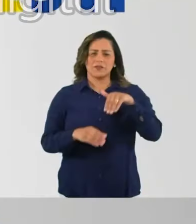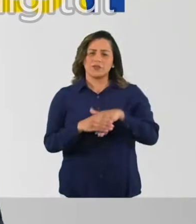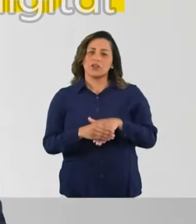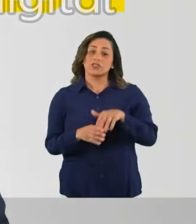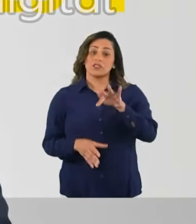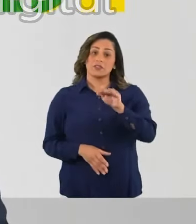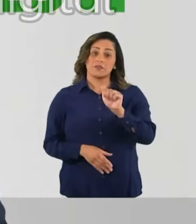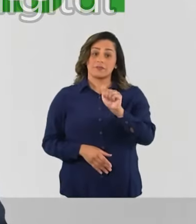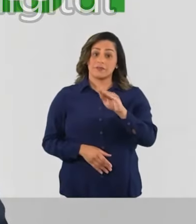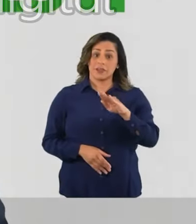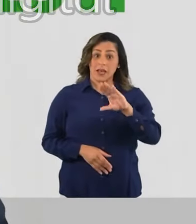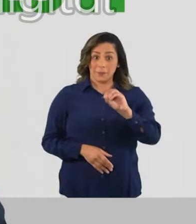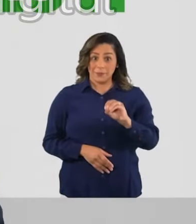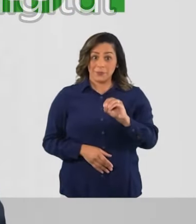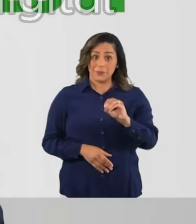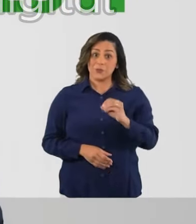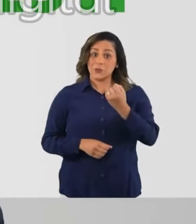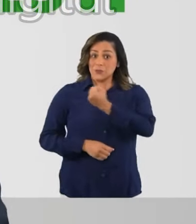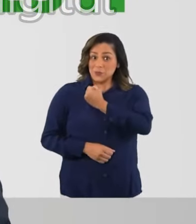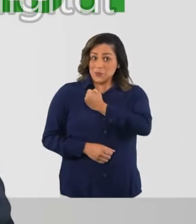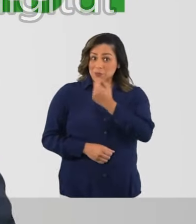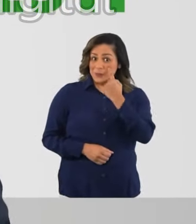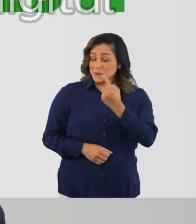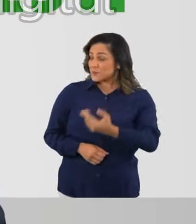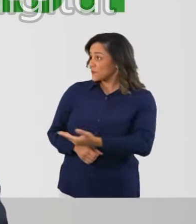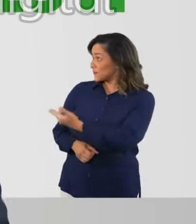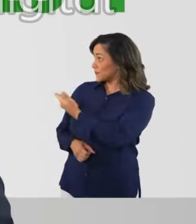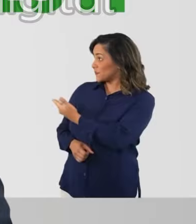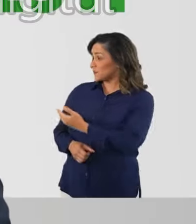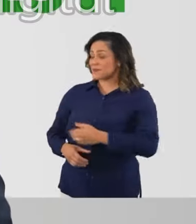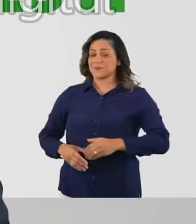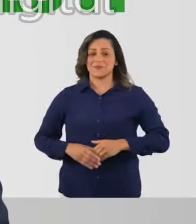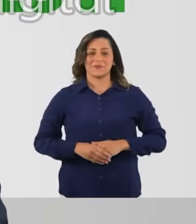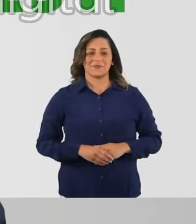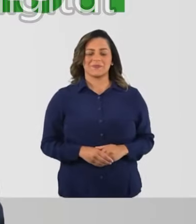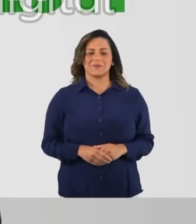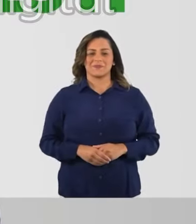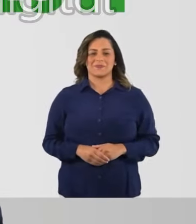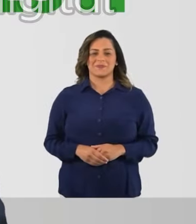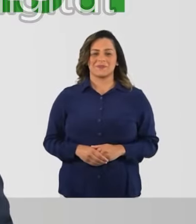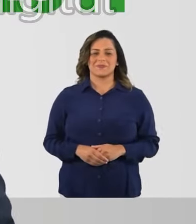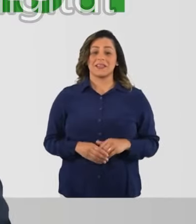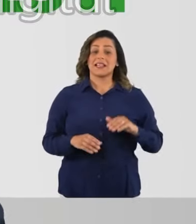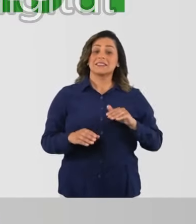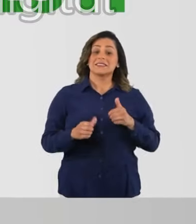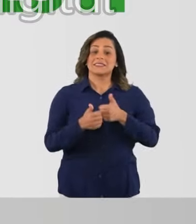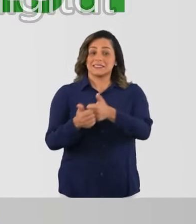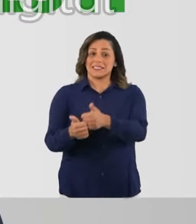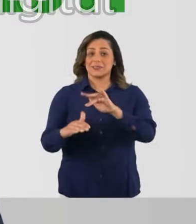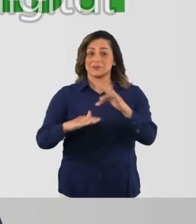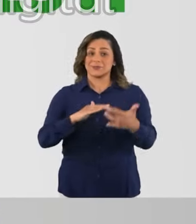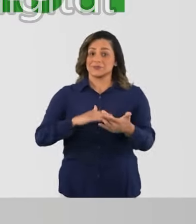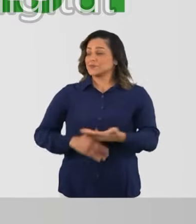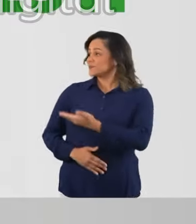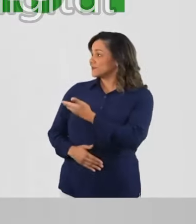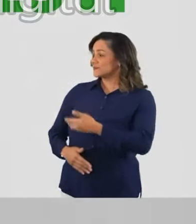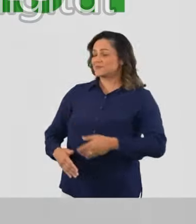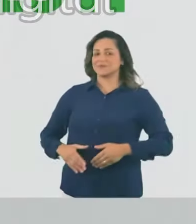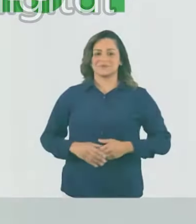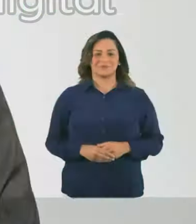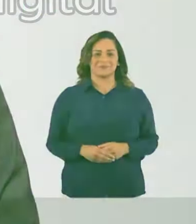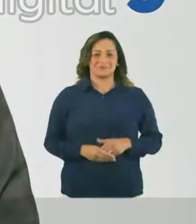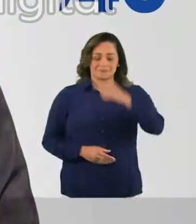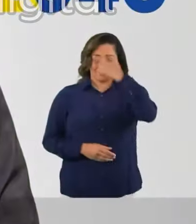Vote Fábio do Reage São Paulo. Meu número é 22-911. Me siga nas redes sociais. Fábio do